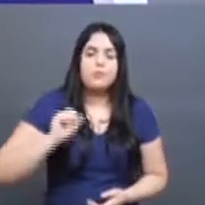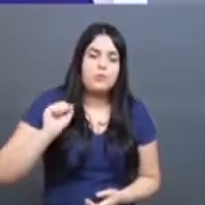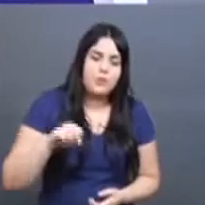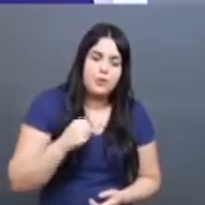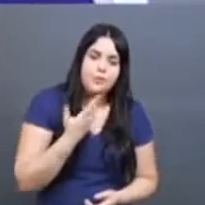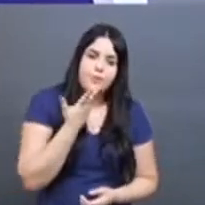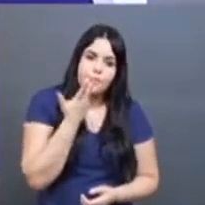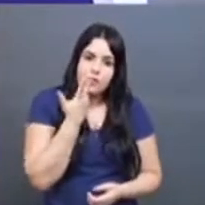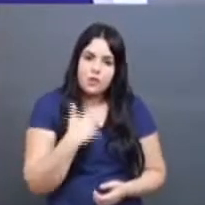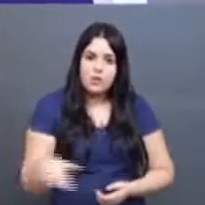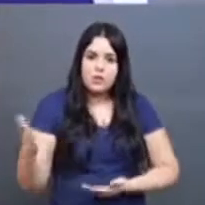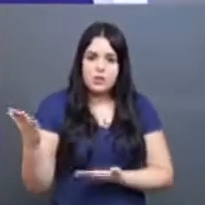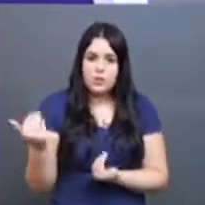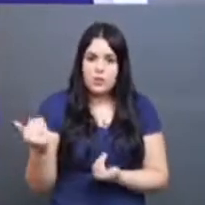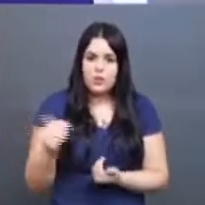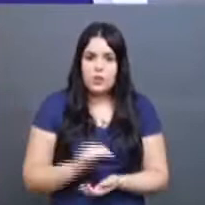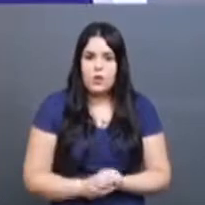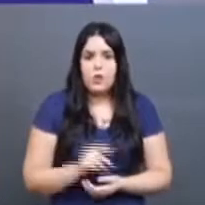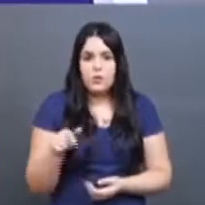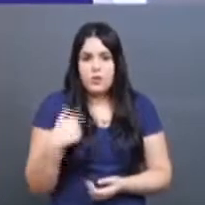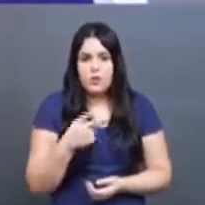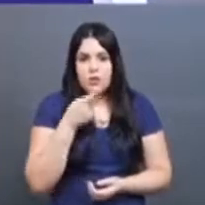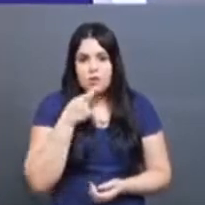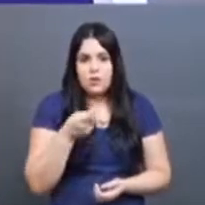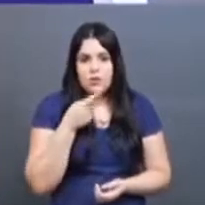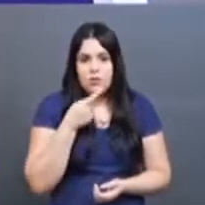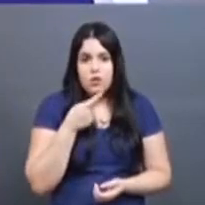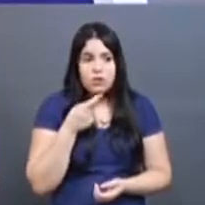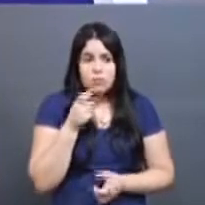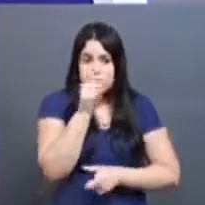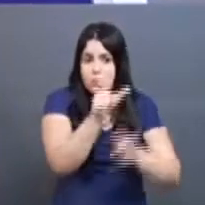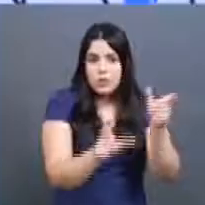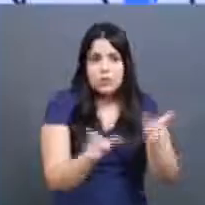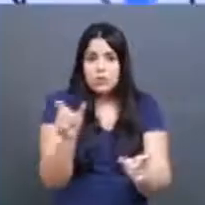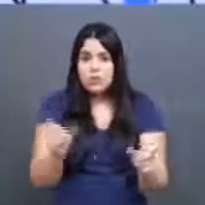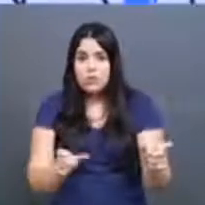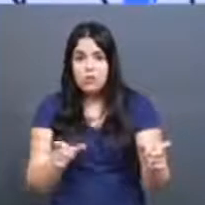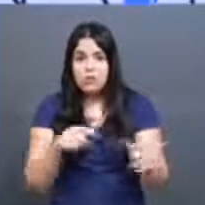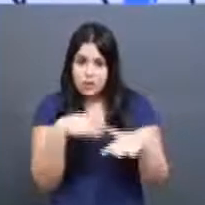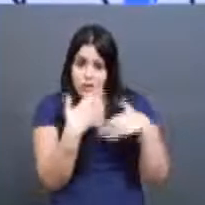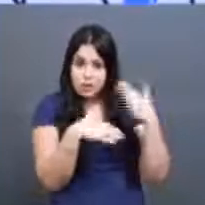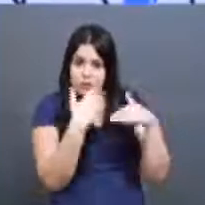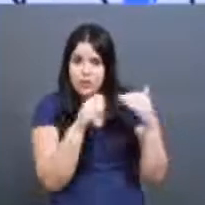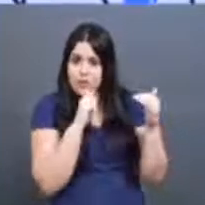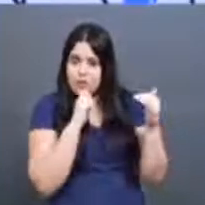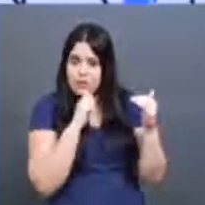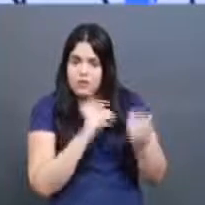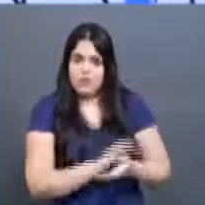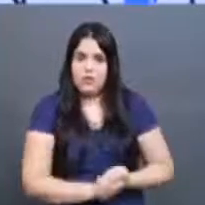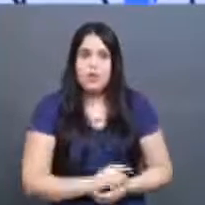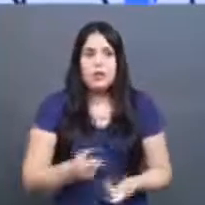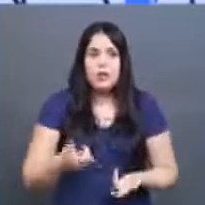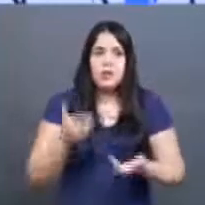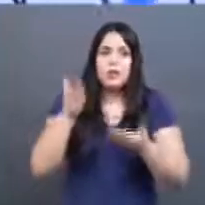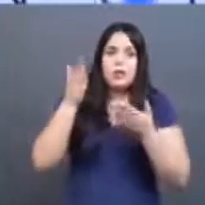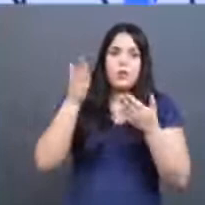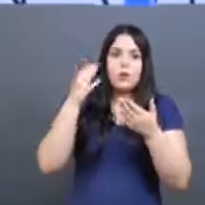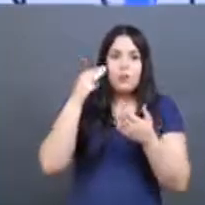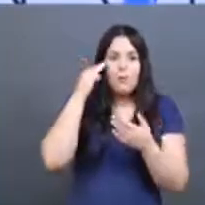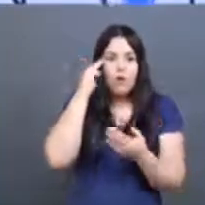e o adolescente, nós dizemos que crianças e adolescentes são seres humanos em desenvolvimento. Então, o desenvolvimento emocional,